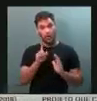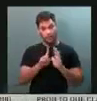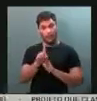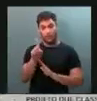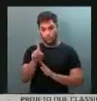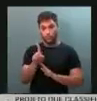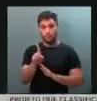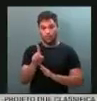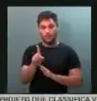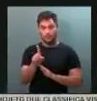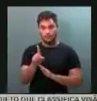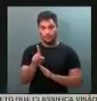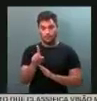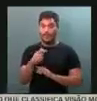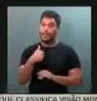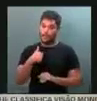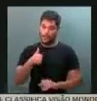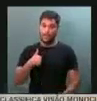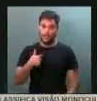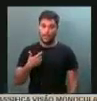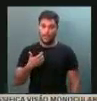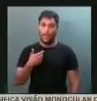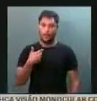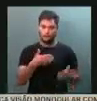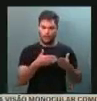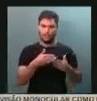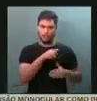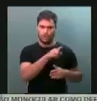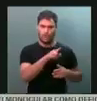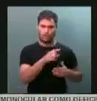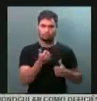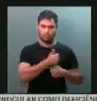que eu solicitei a ele,